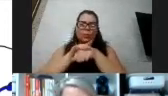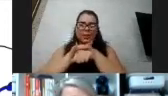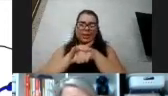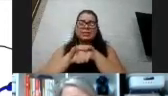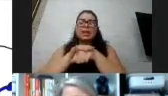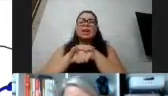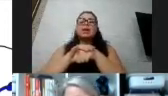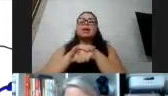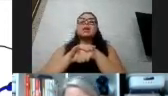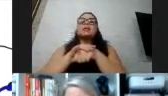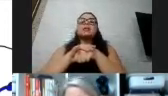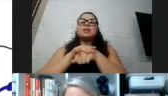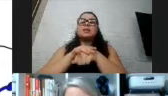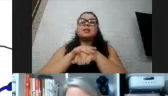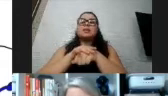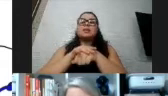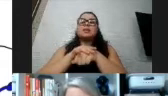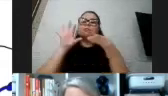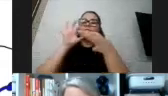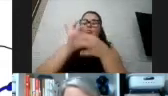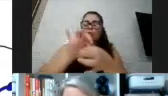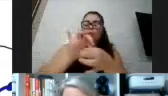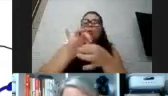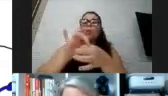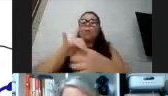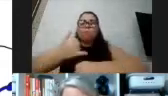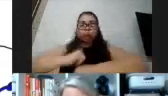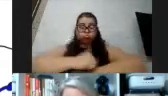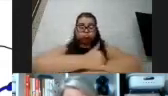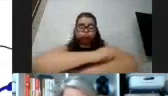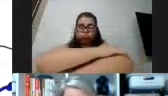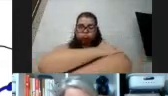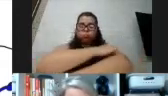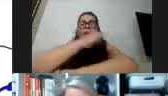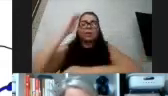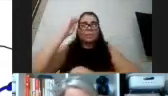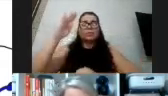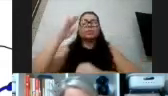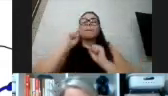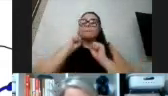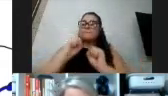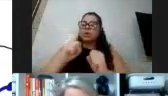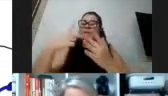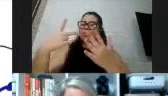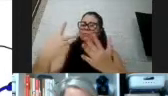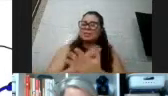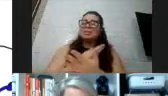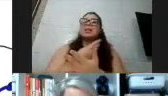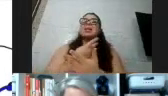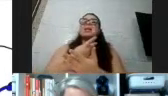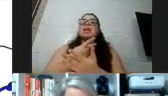obesidade muito importante, também pode ter uma alteração fisiológica e